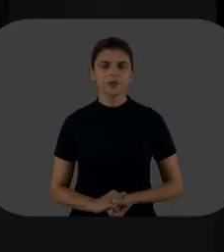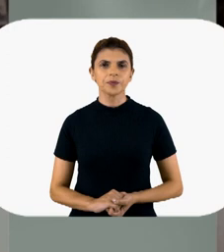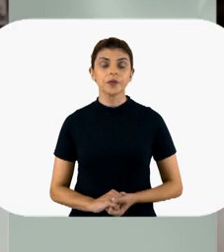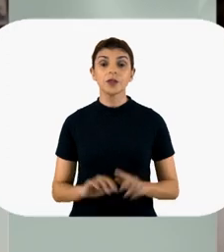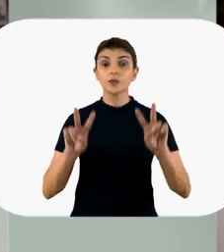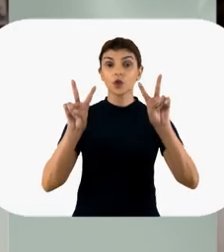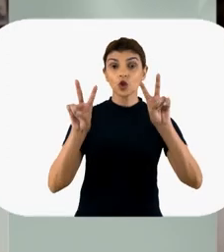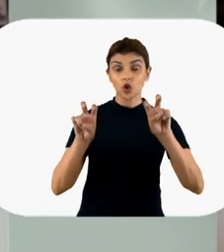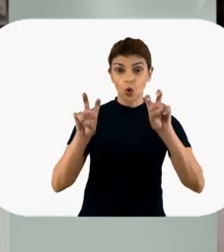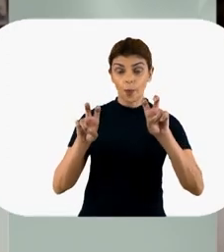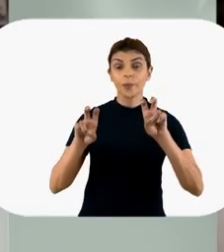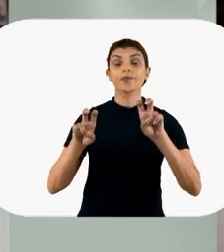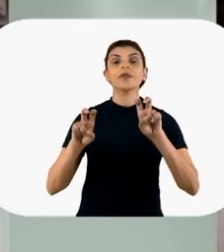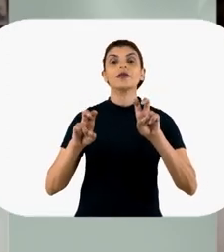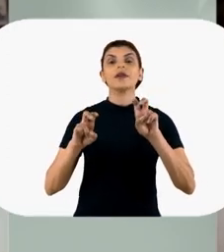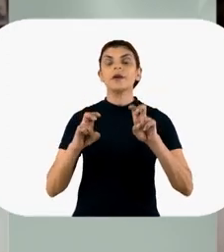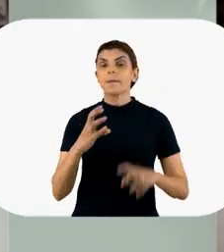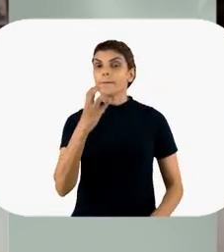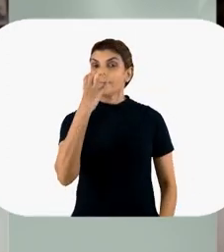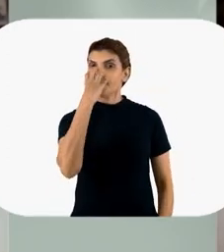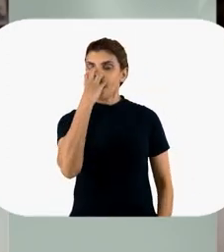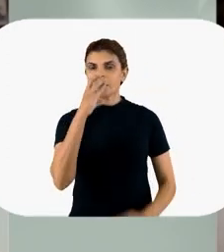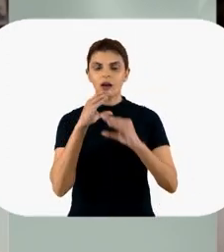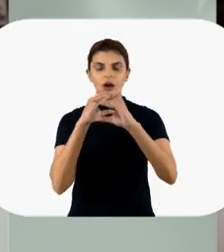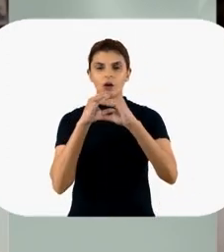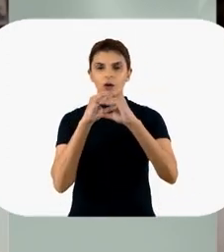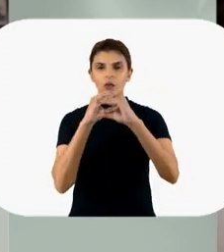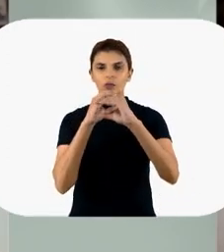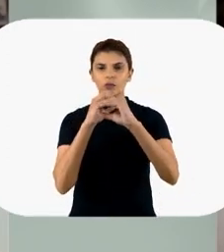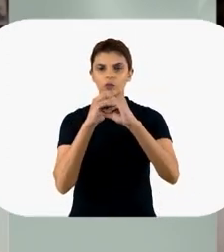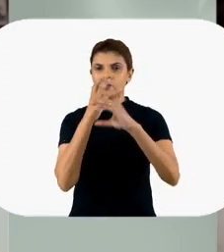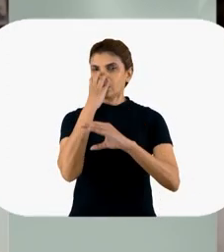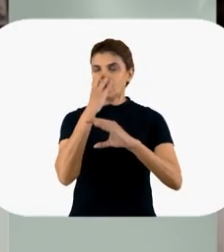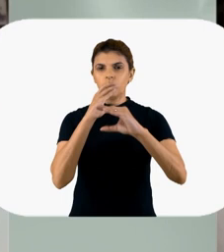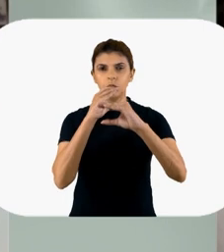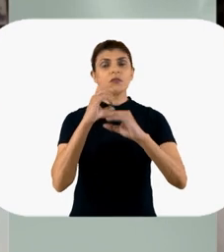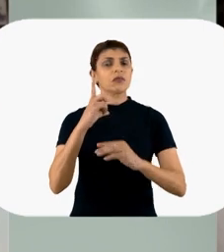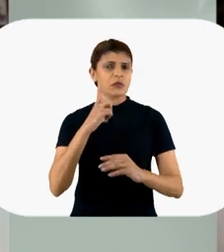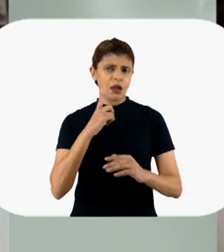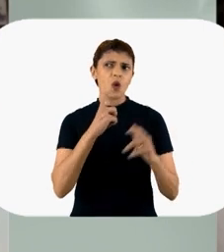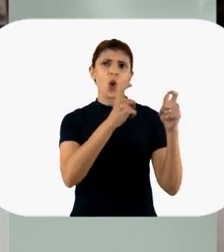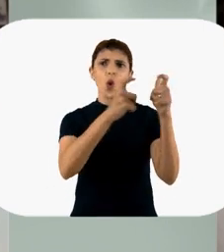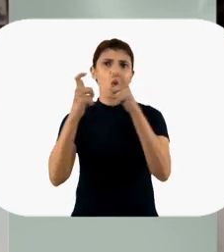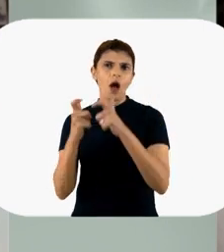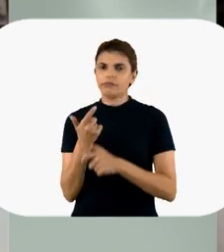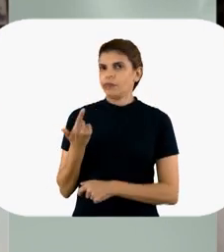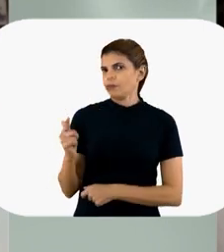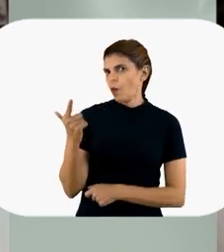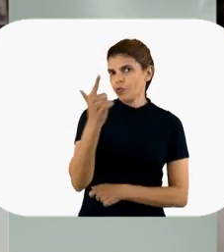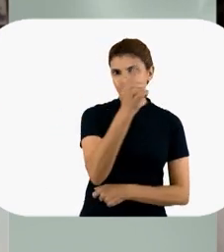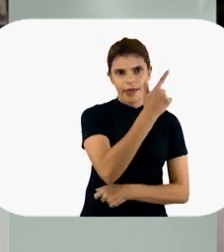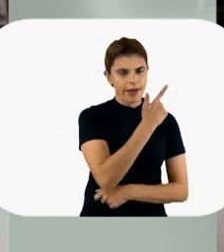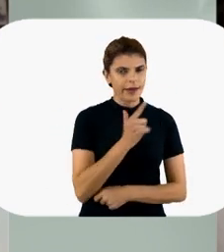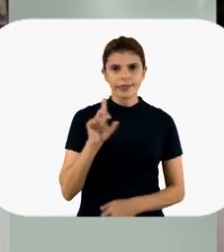Com relação ao catéter e a máscara de Venturi, a gente tem um monte de lugar que não